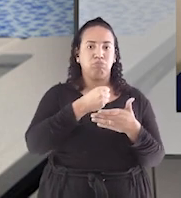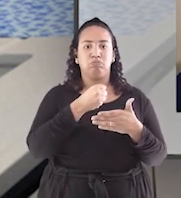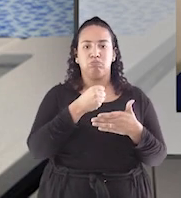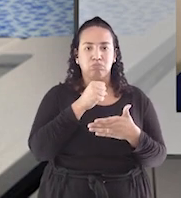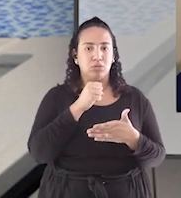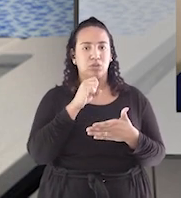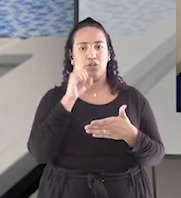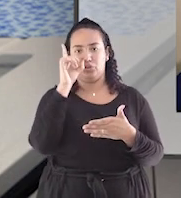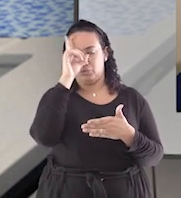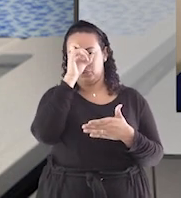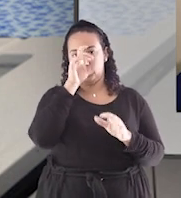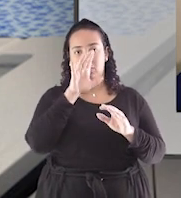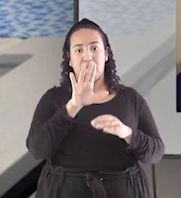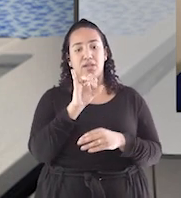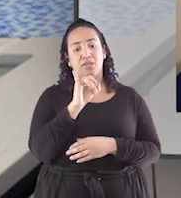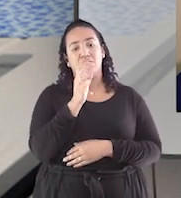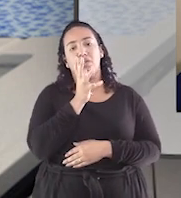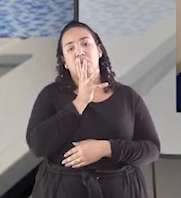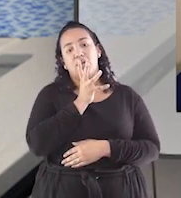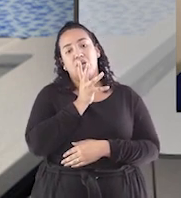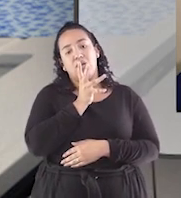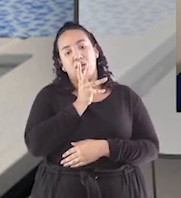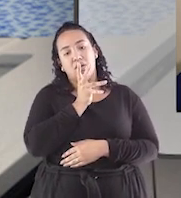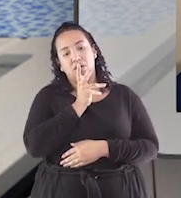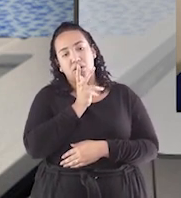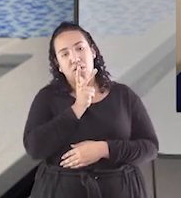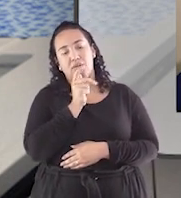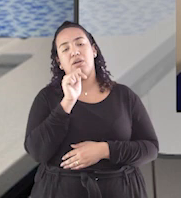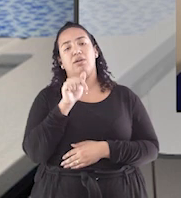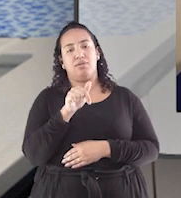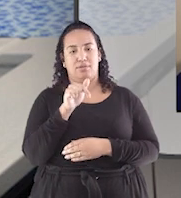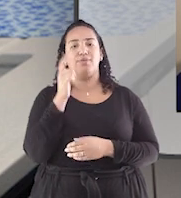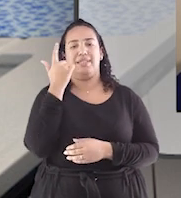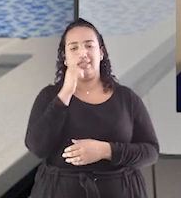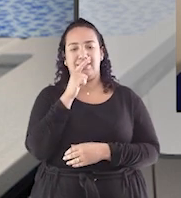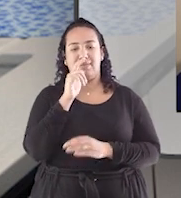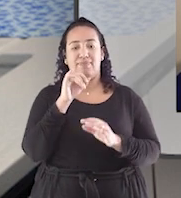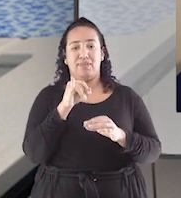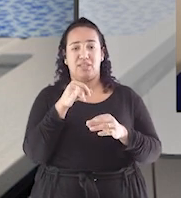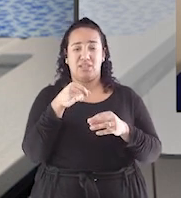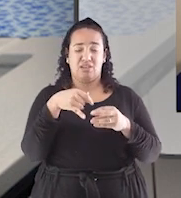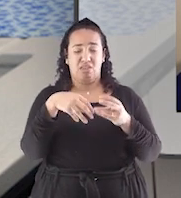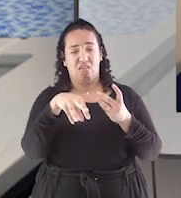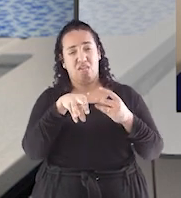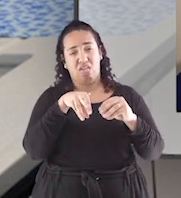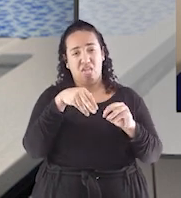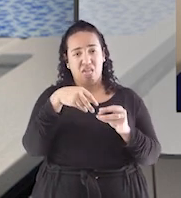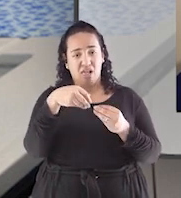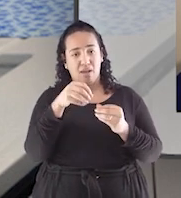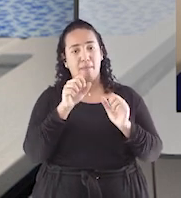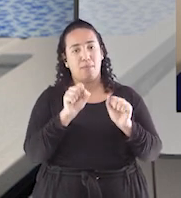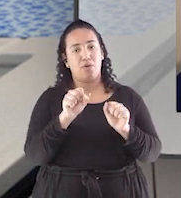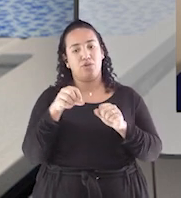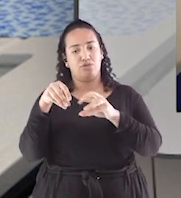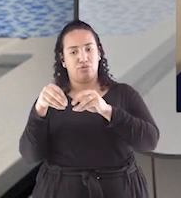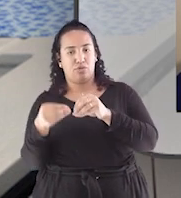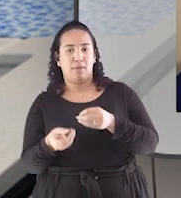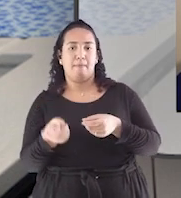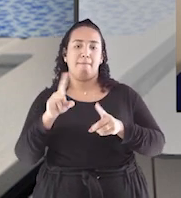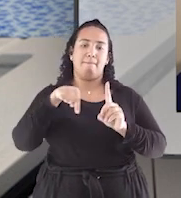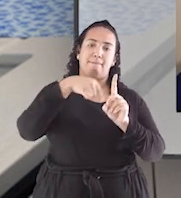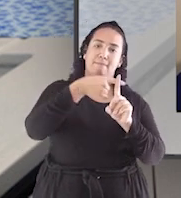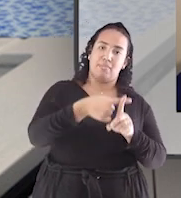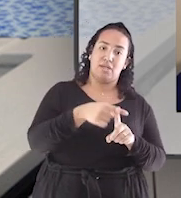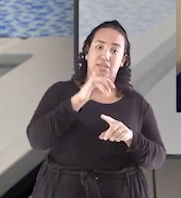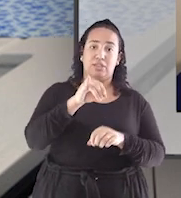Quando você mexe devagar, ele mexe. Mas vai demorar um tempão para fazer a mistura ideal. Se ficar muito mole, você coloca um pouquinho mais de maisena.